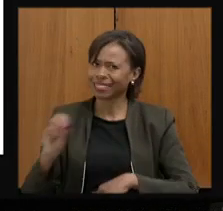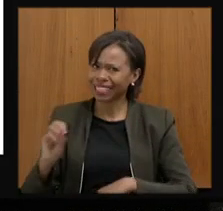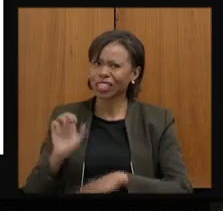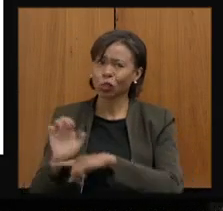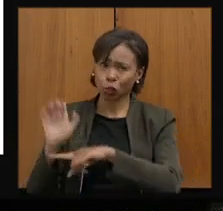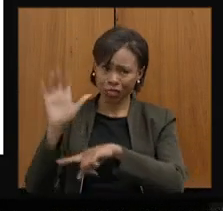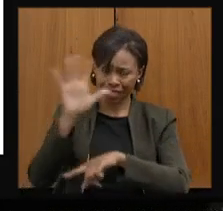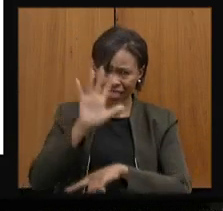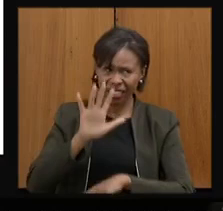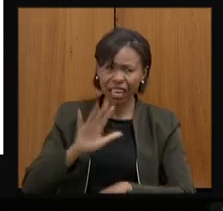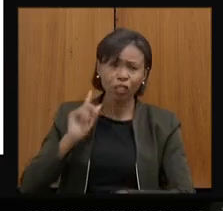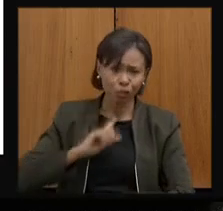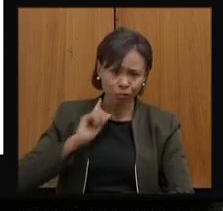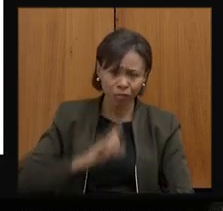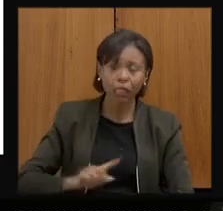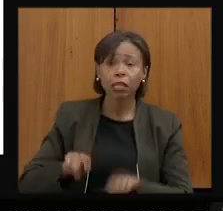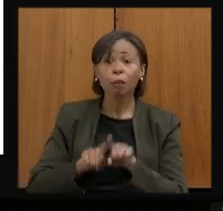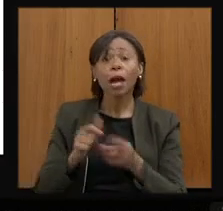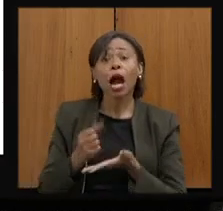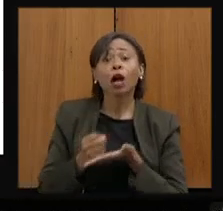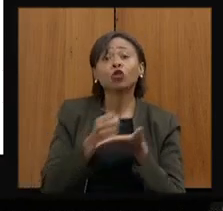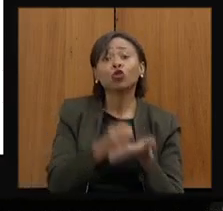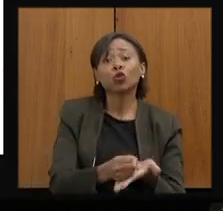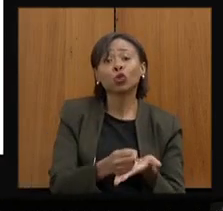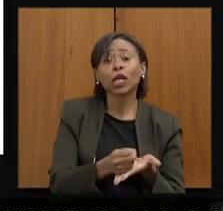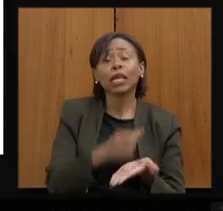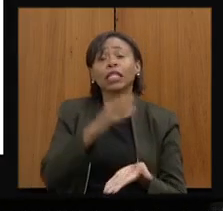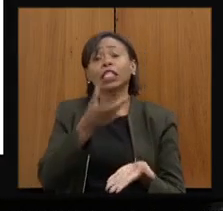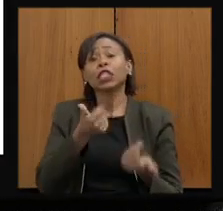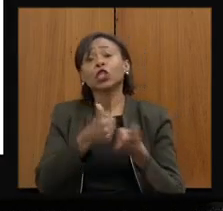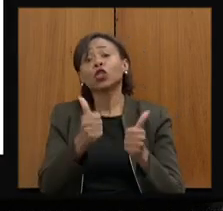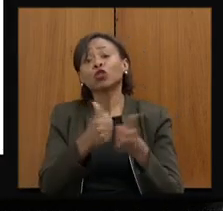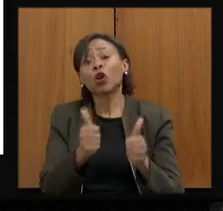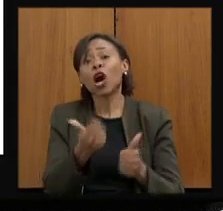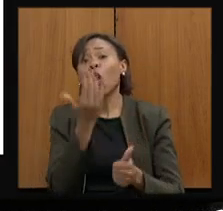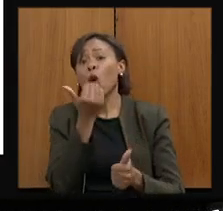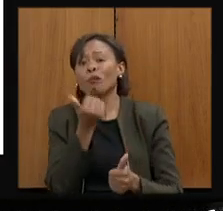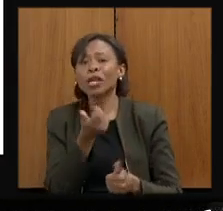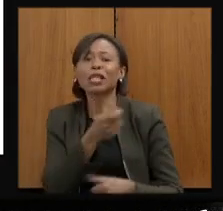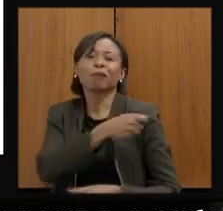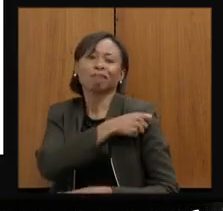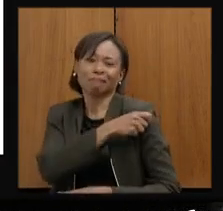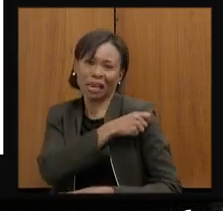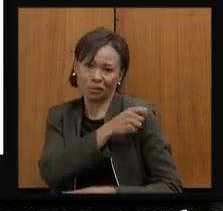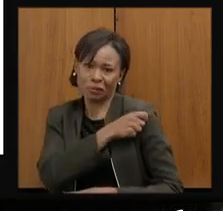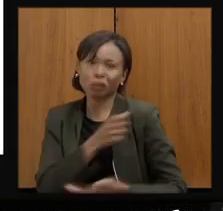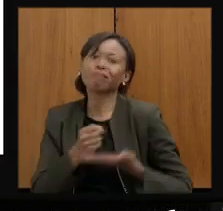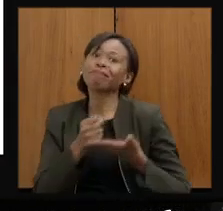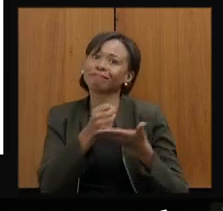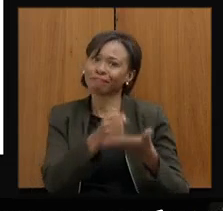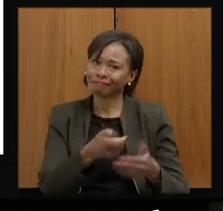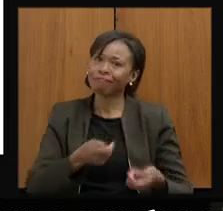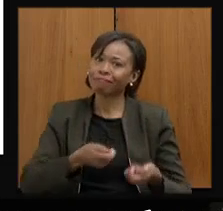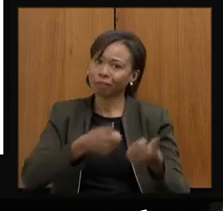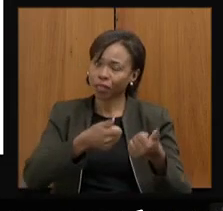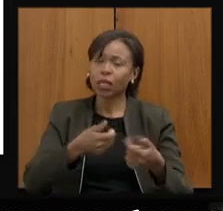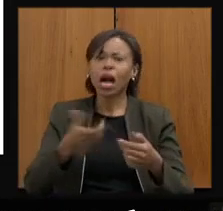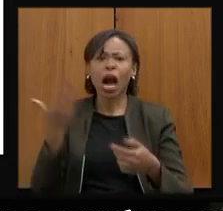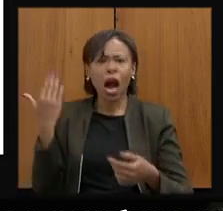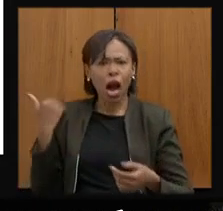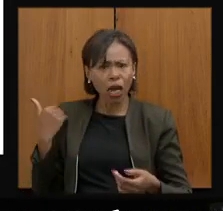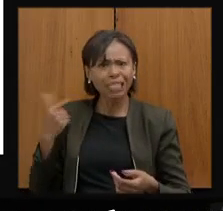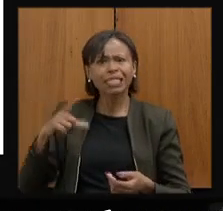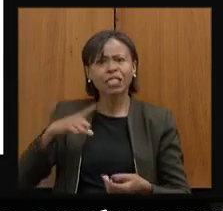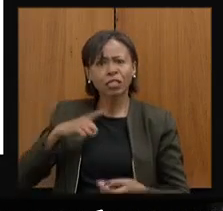alunos recebendo auxílio também de transporte e alimentação por essa visão de que se tinha... Esse era um grande gargalo. Tínhamos estudantes que